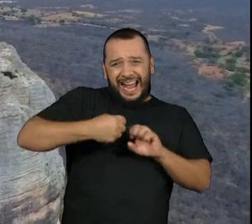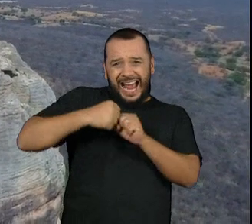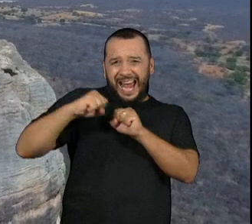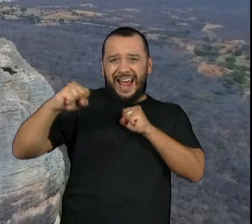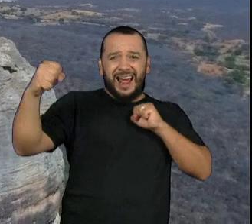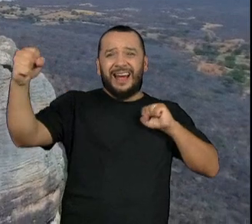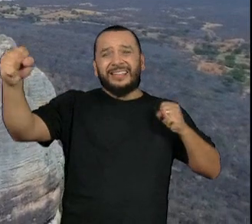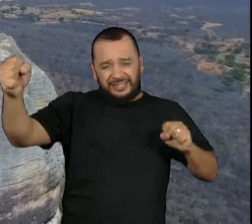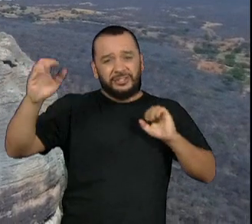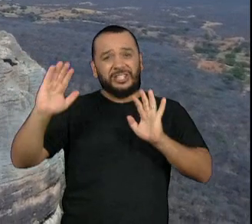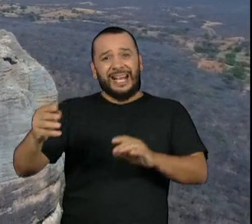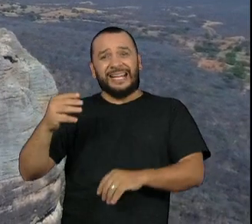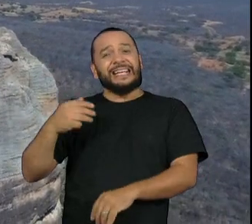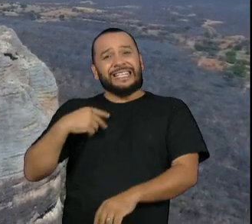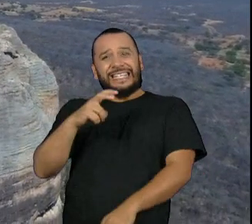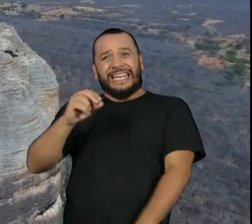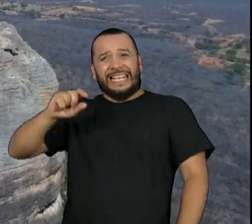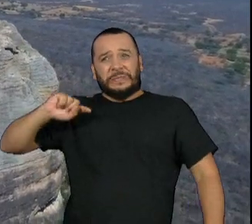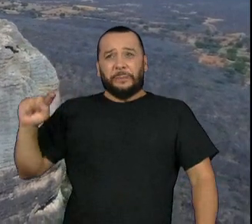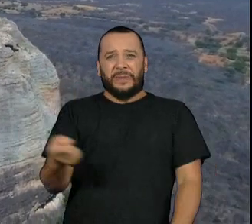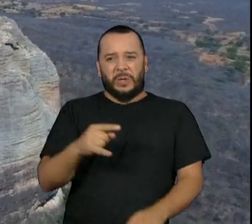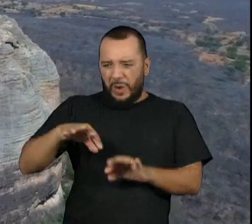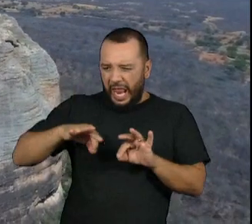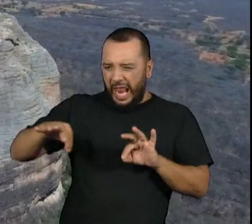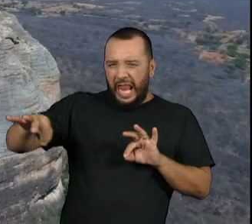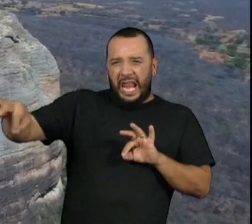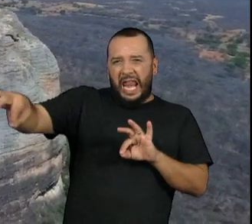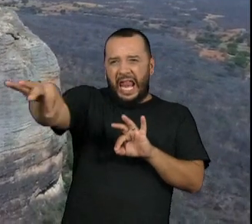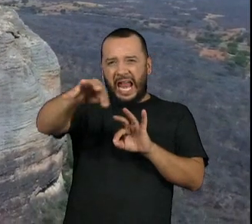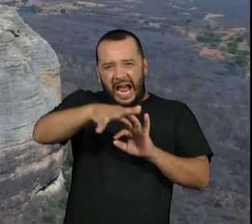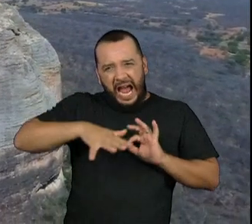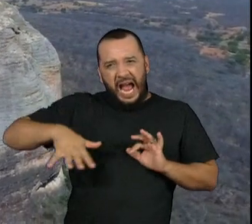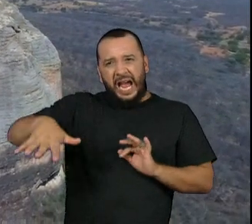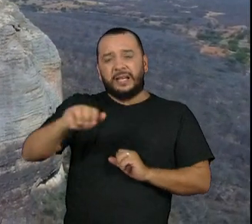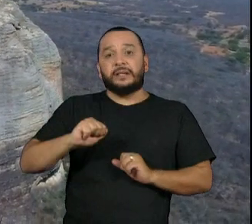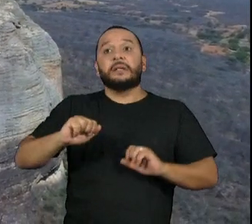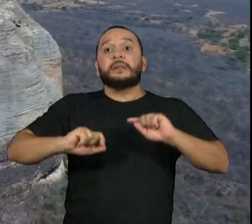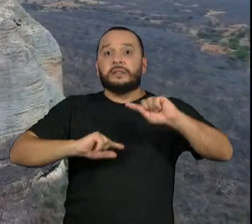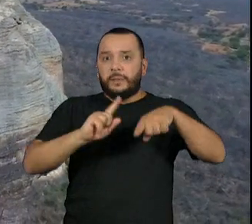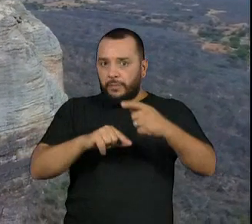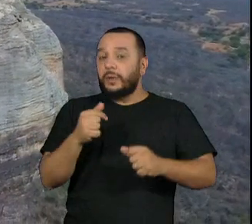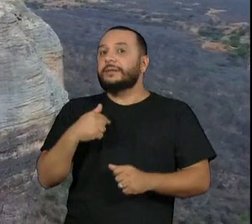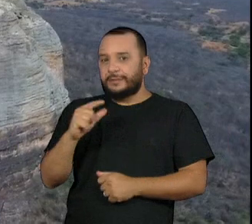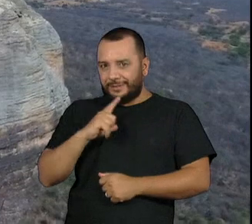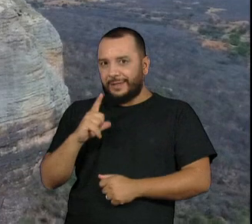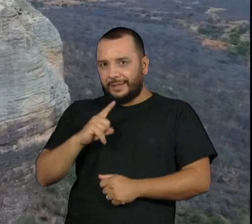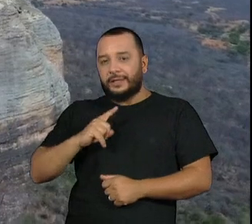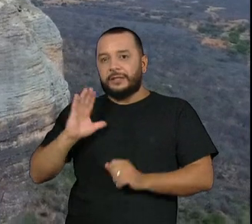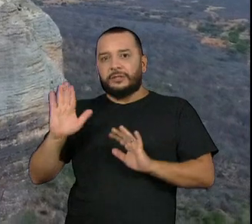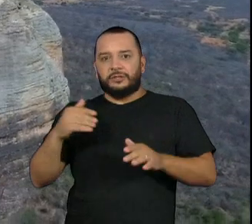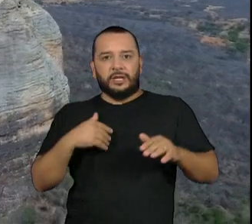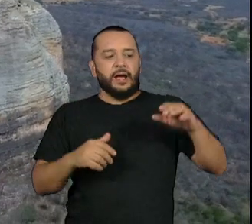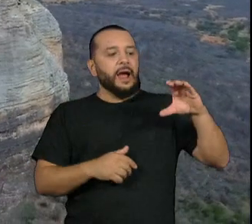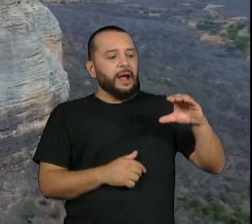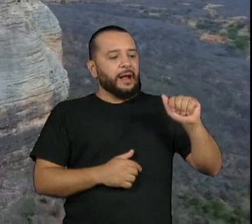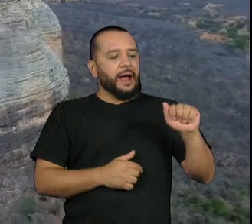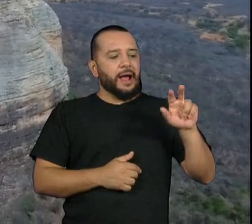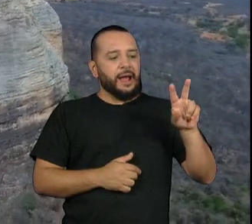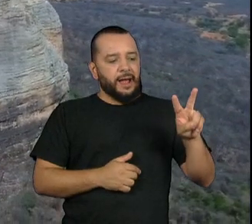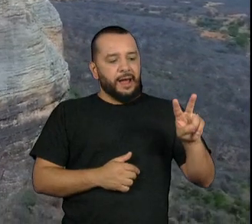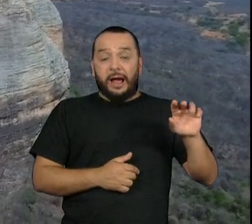conservação do Brasil. Mas logo se percebeu que entre as Confusões e a Serra da Capivara